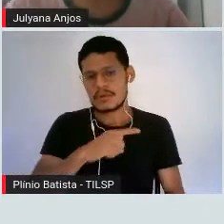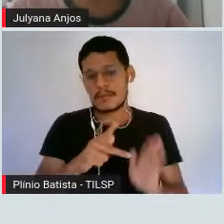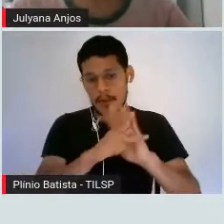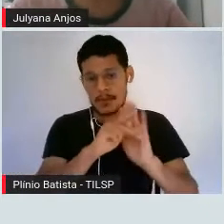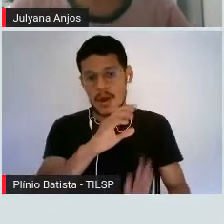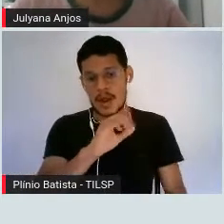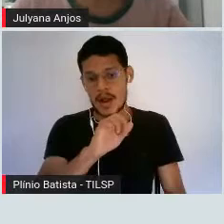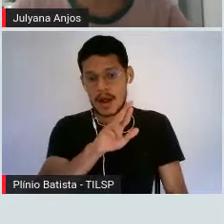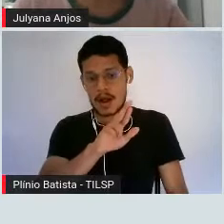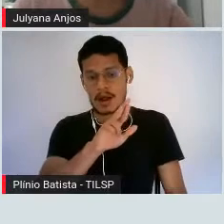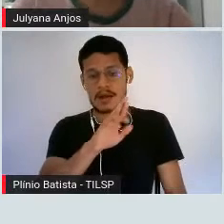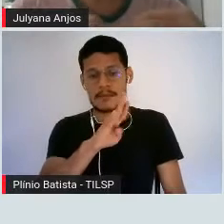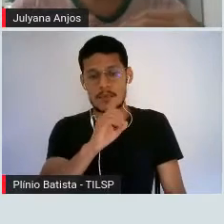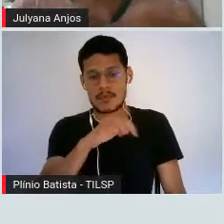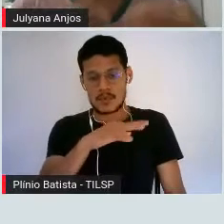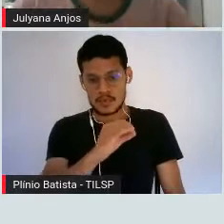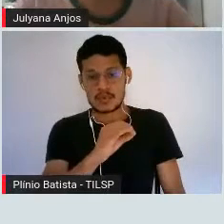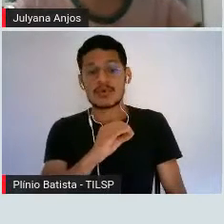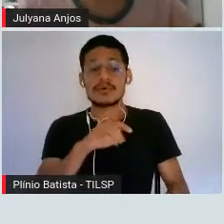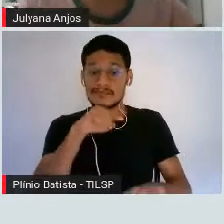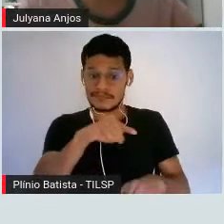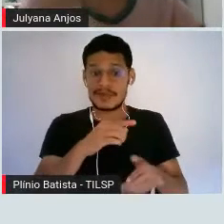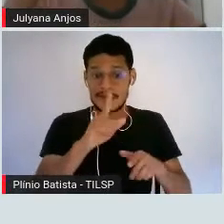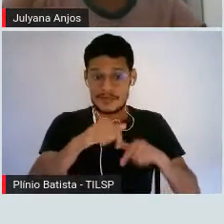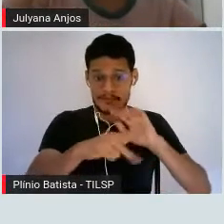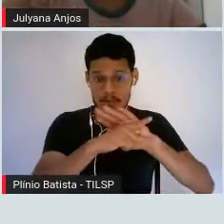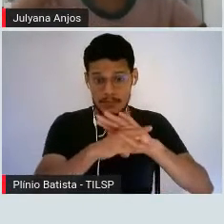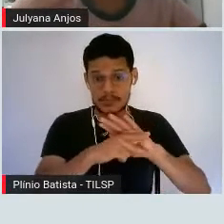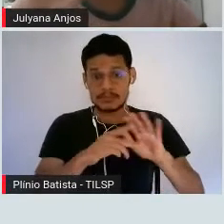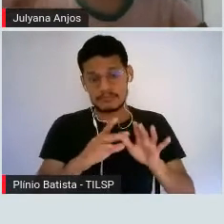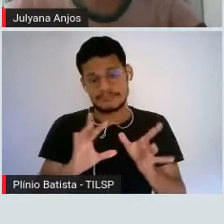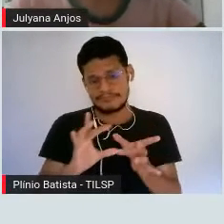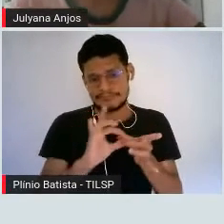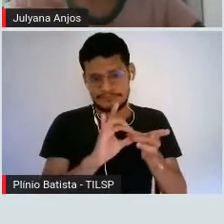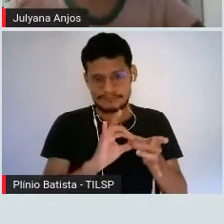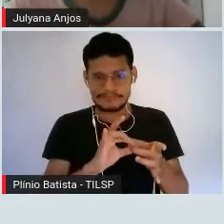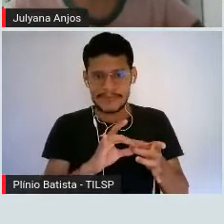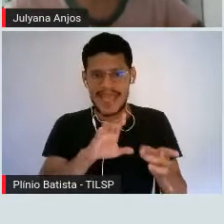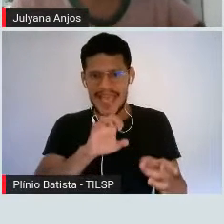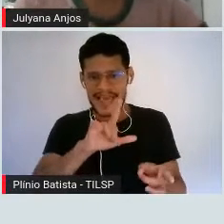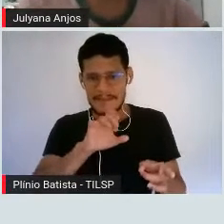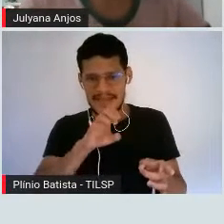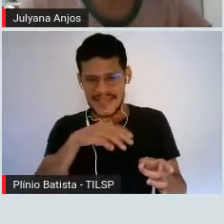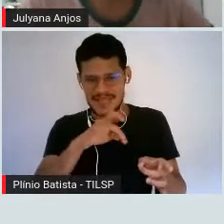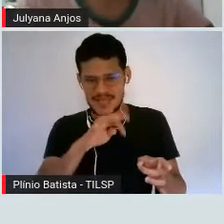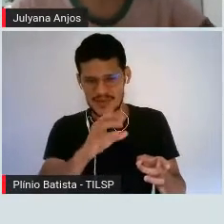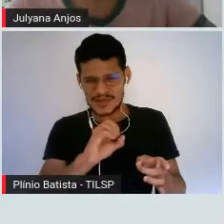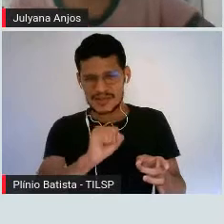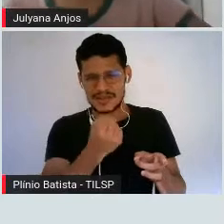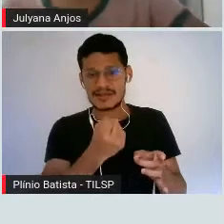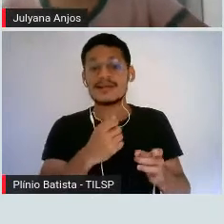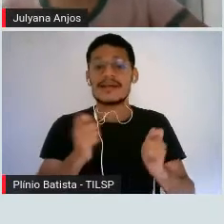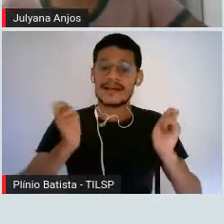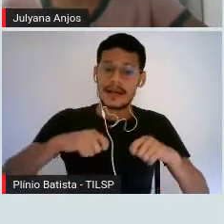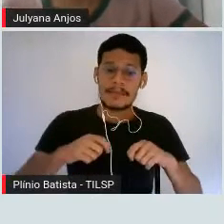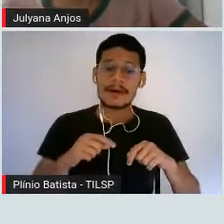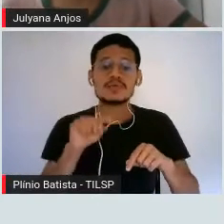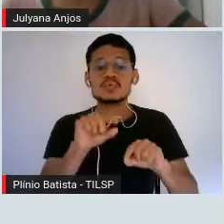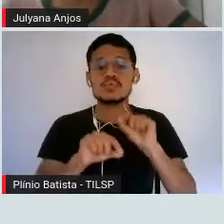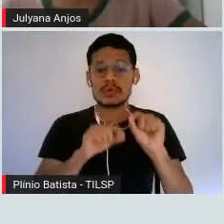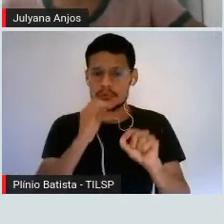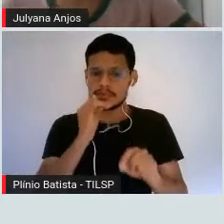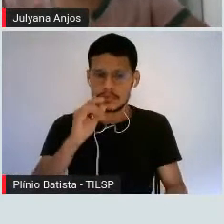estrutura, uma molécula, na verdade, uma substância, elemento, na verdade, que ele atua justamente nessa complexidade